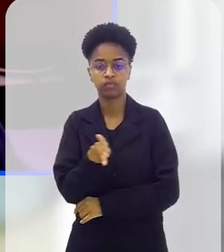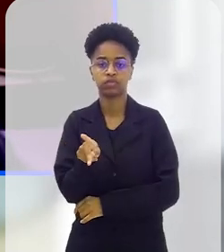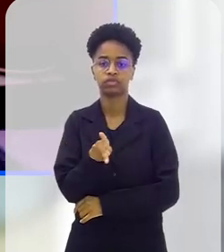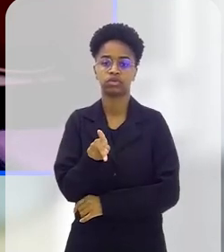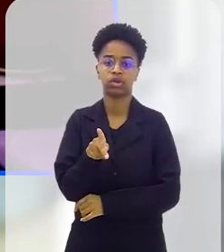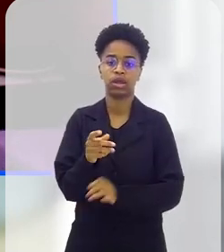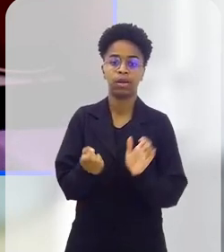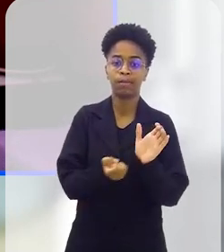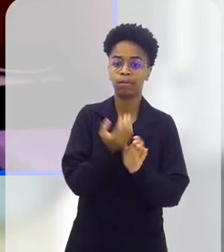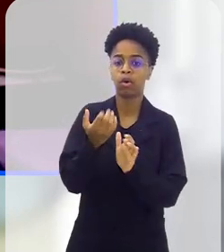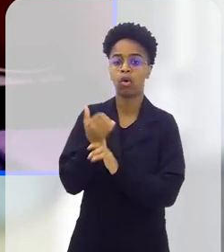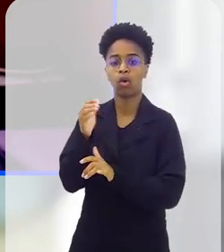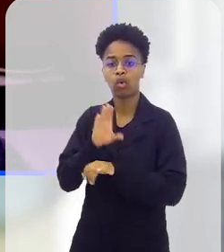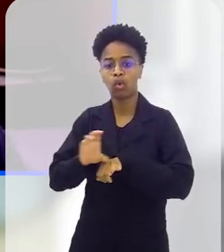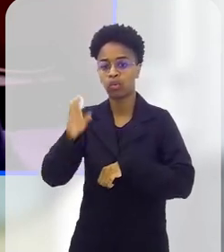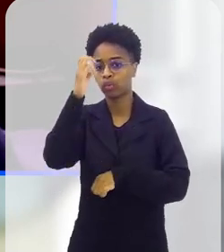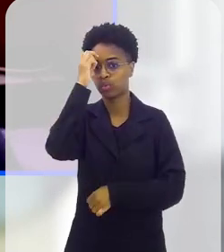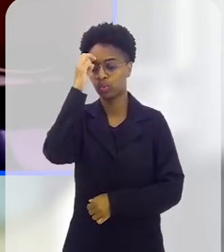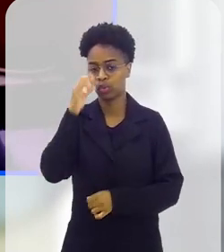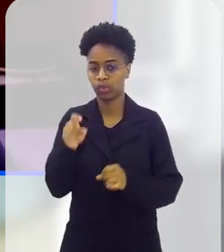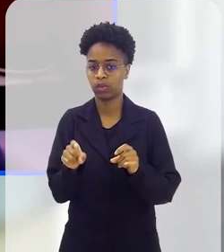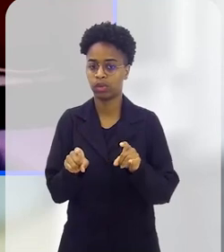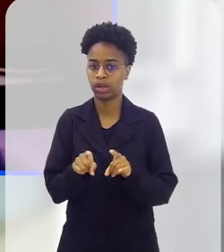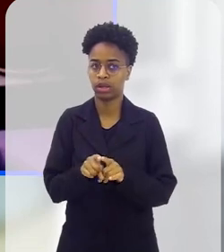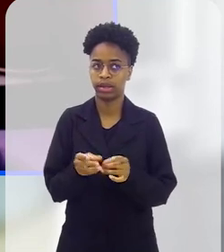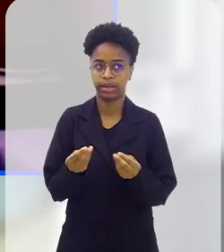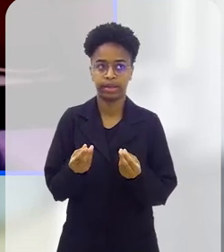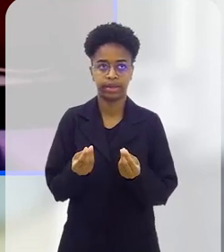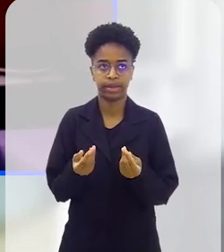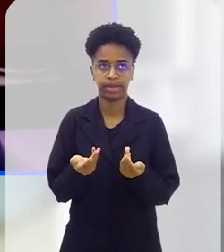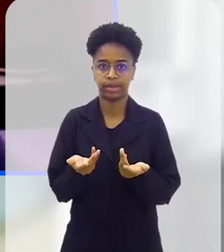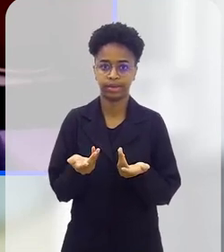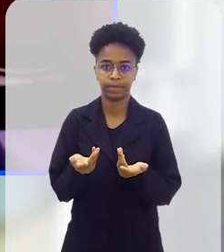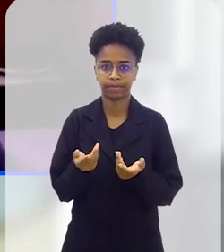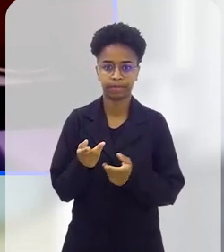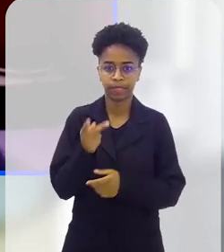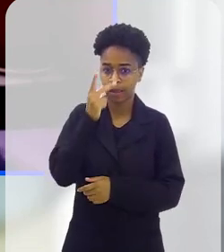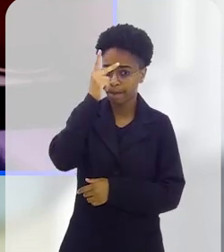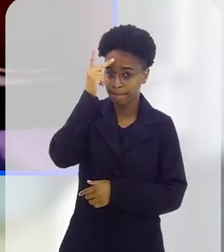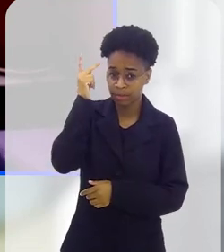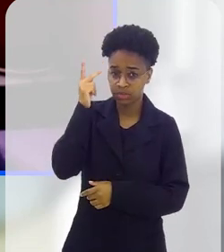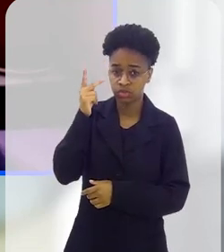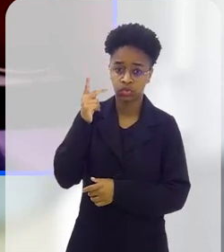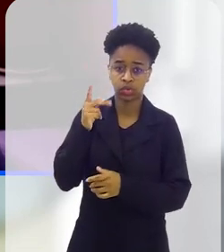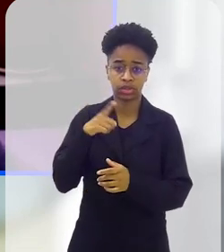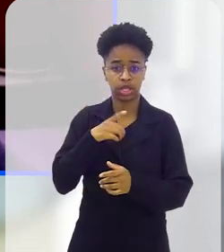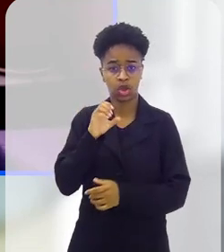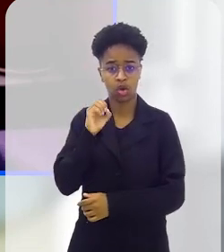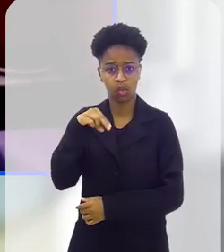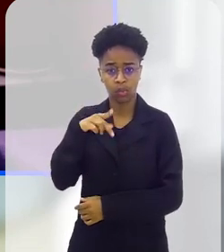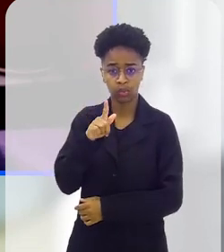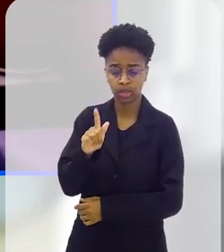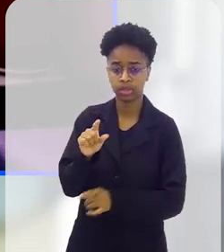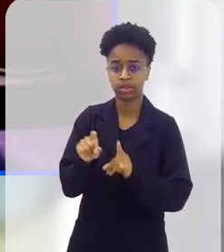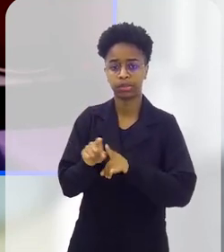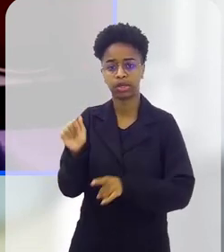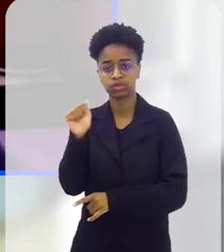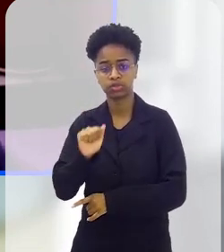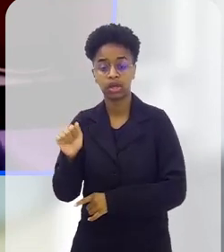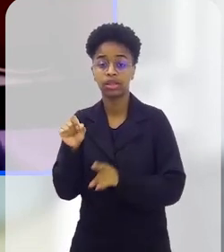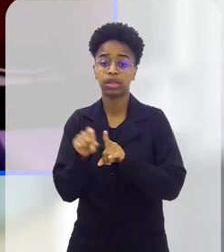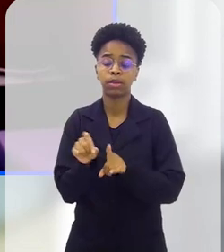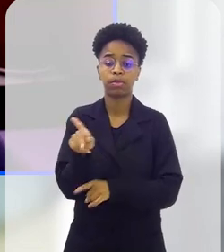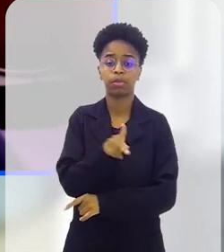professoras, produtoras culturais, pessoas que tocam ONGs, associações,